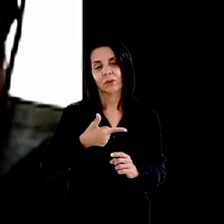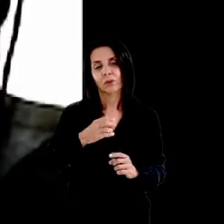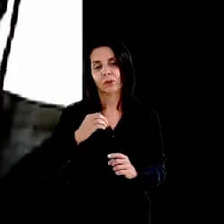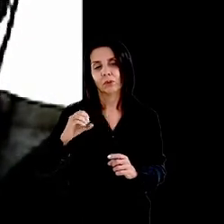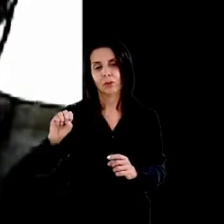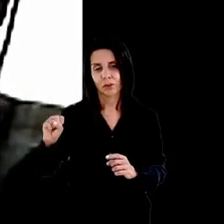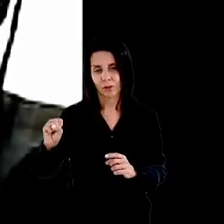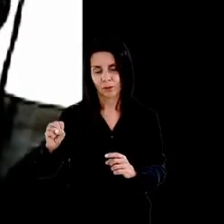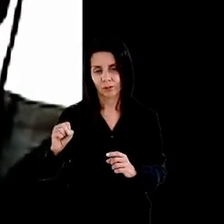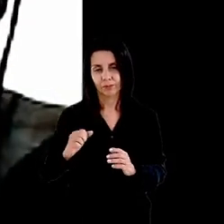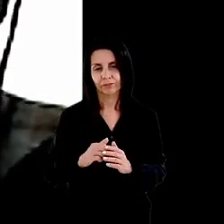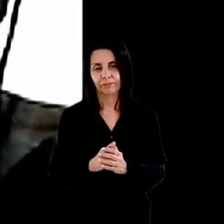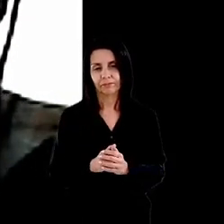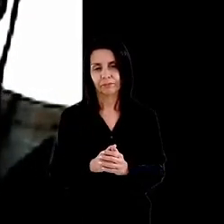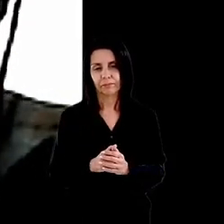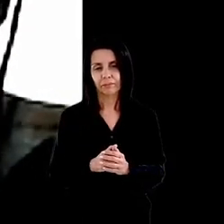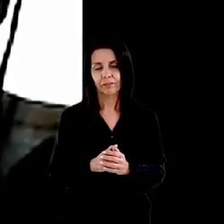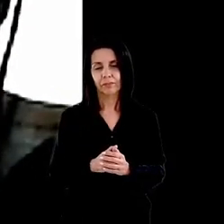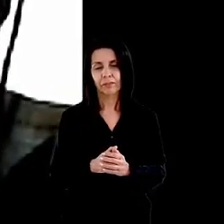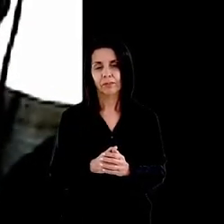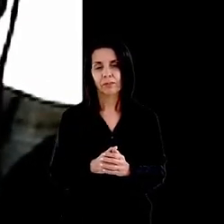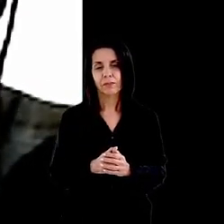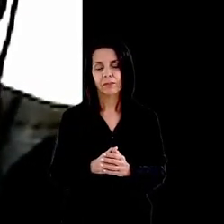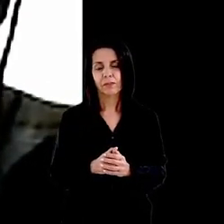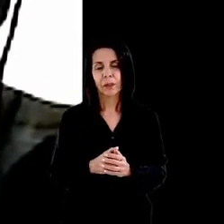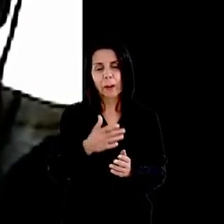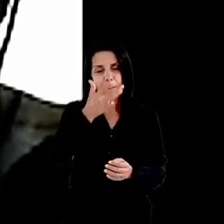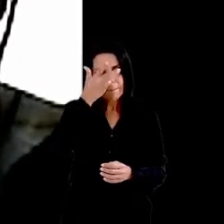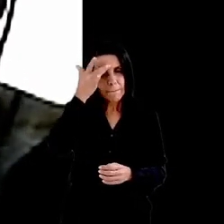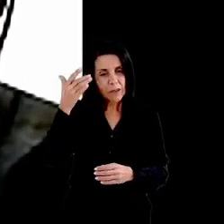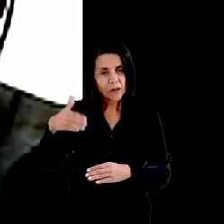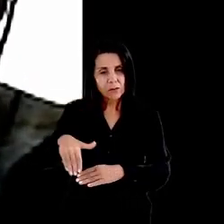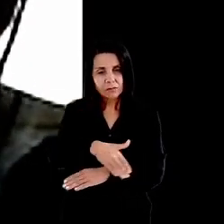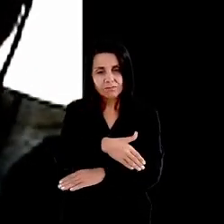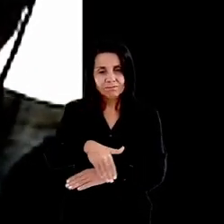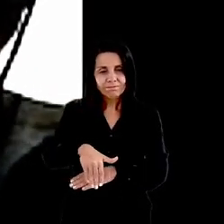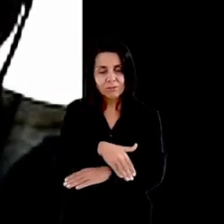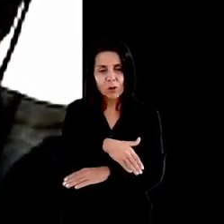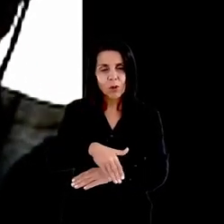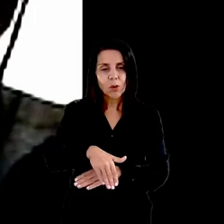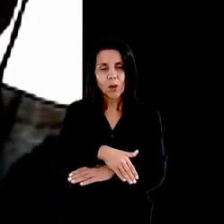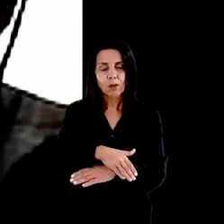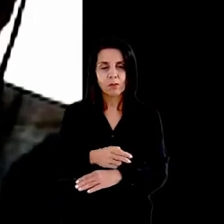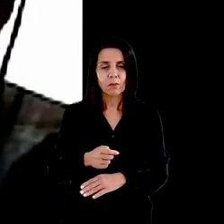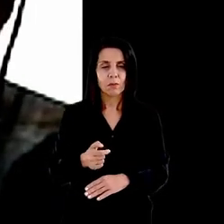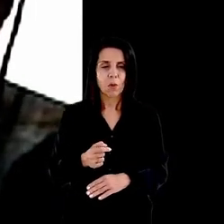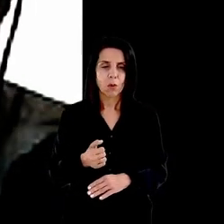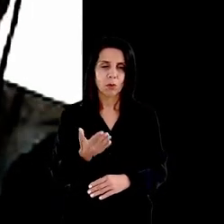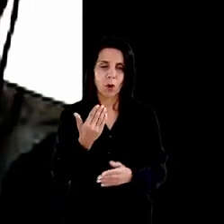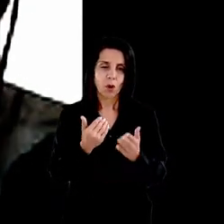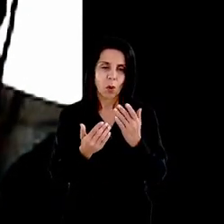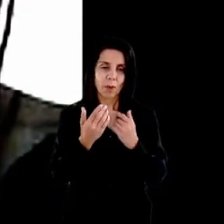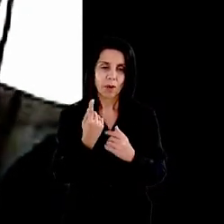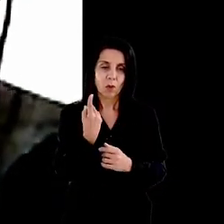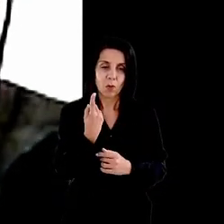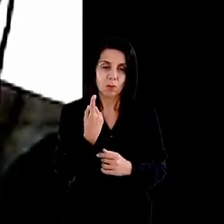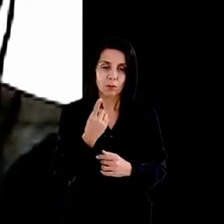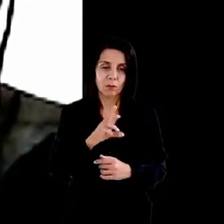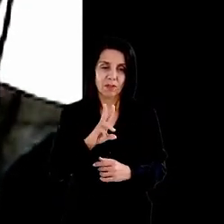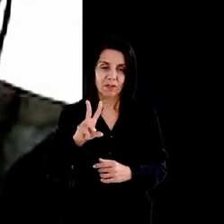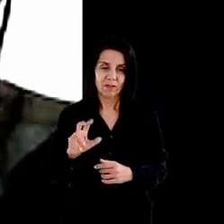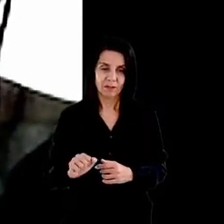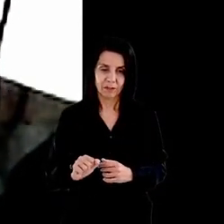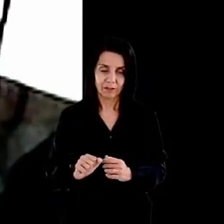.6% das pessoas em situação de rua naquele tempo conseguiam fazer uma refeição por dia sendo que 27